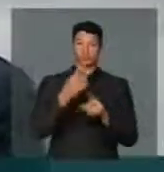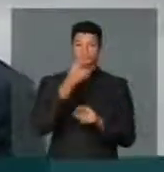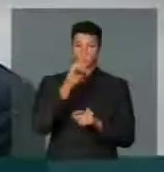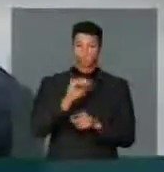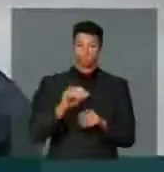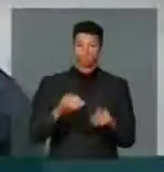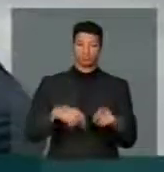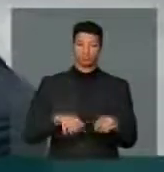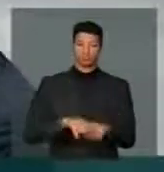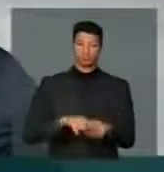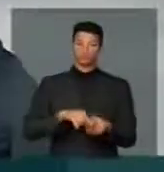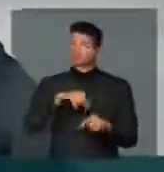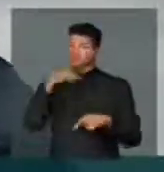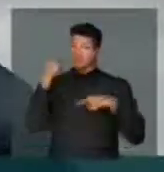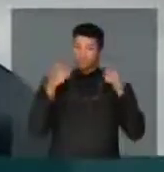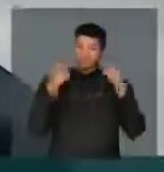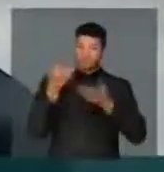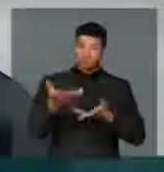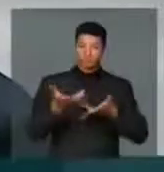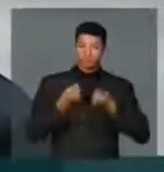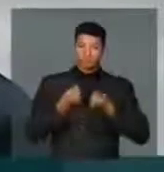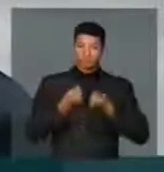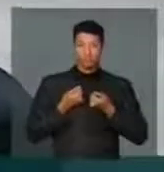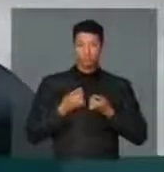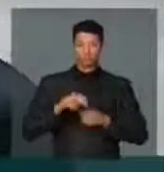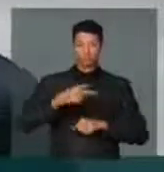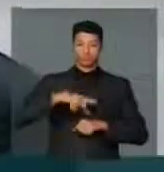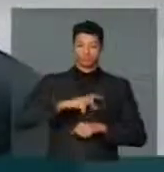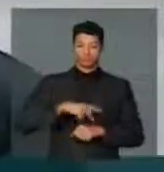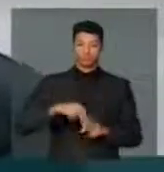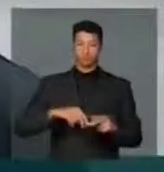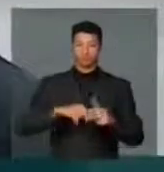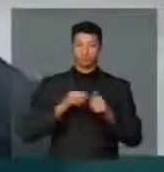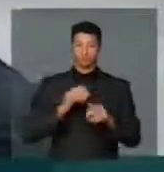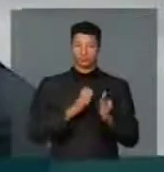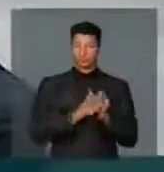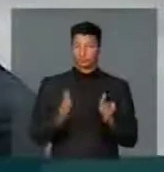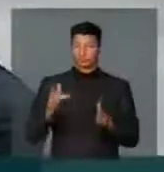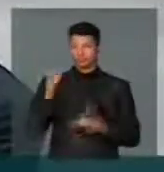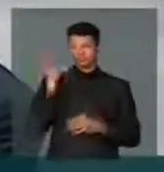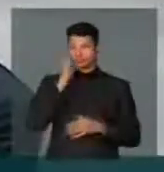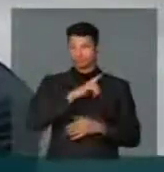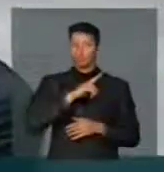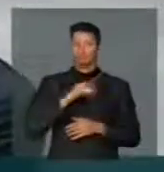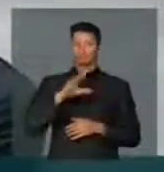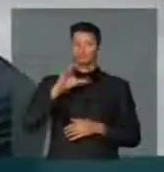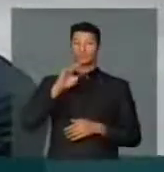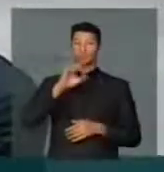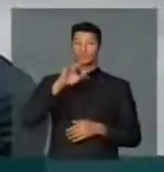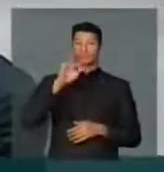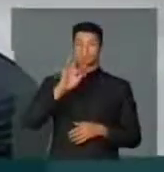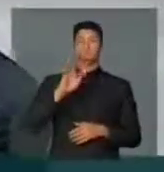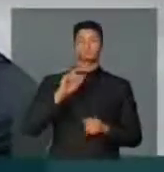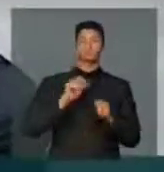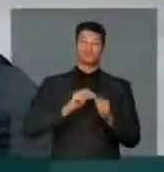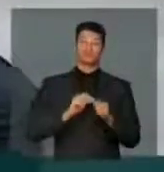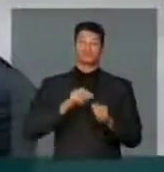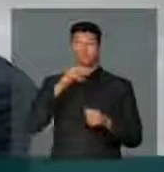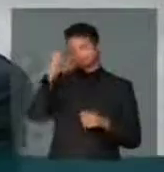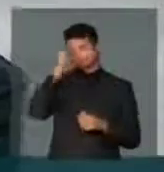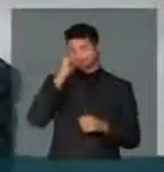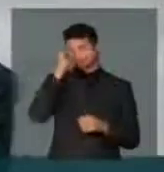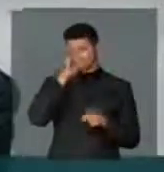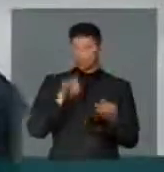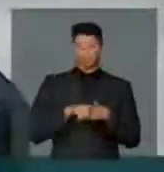Nessa maluquice de arrecadar, o país atravessa um momento muito difícil, a Caixa fez besteira